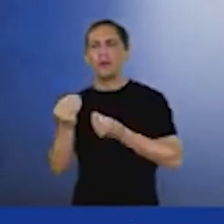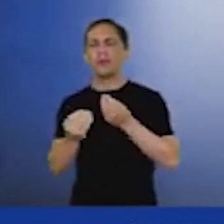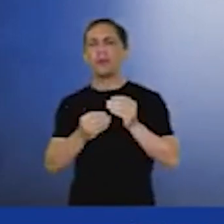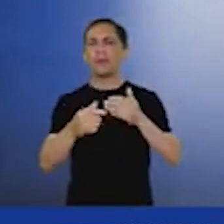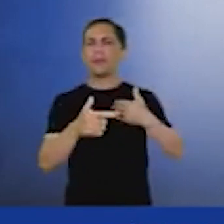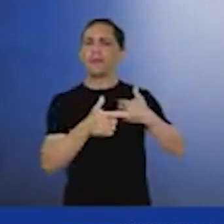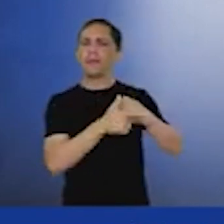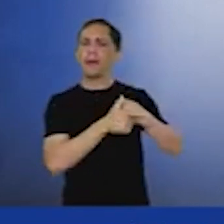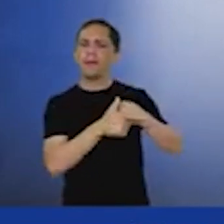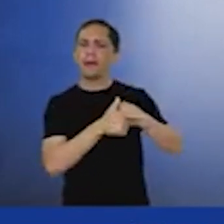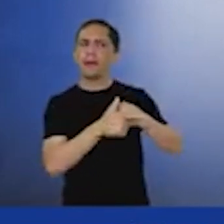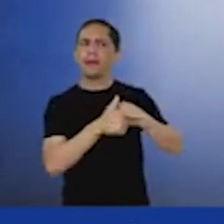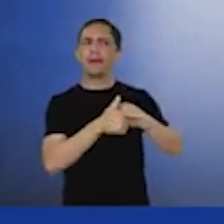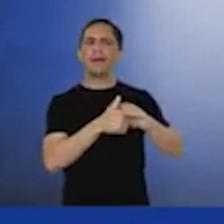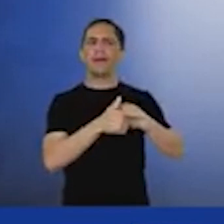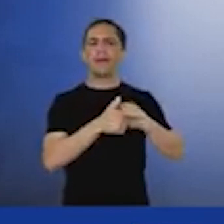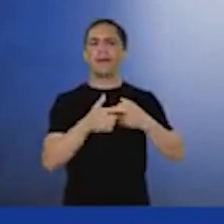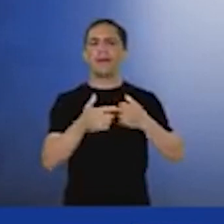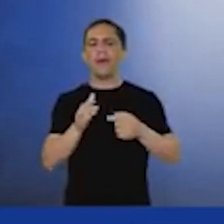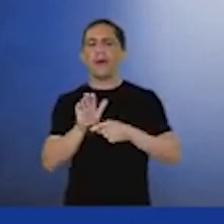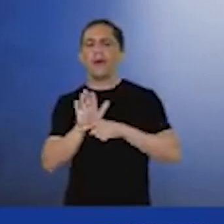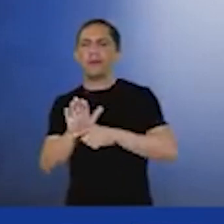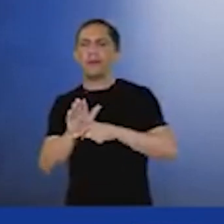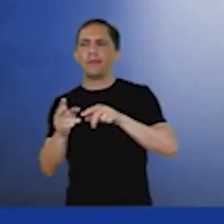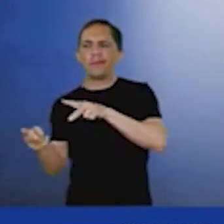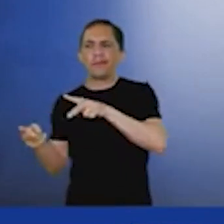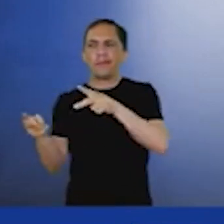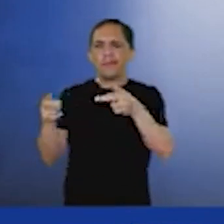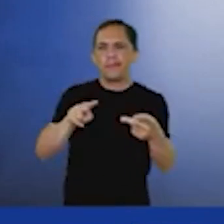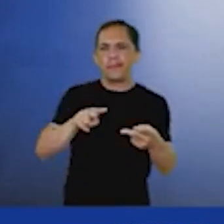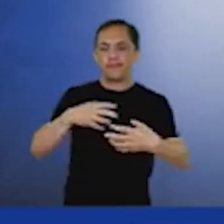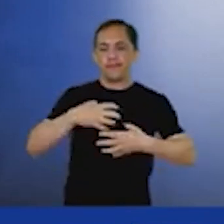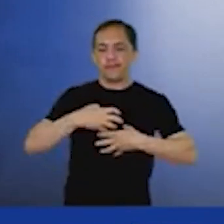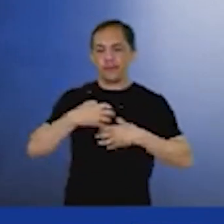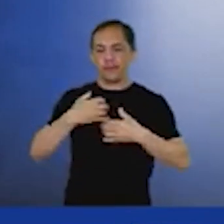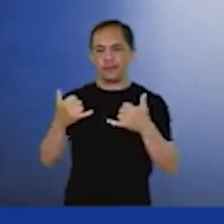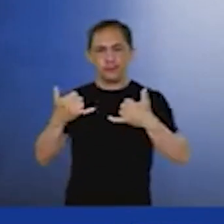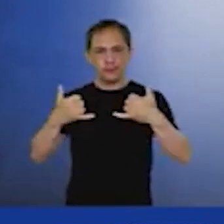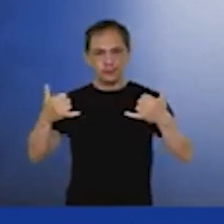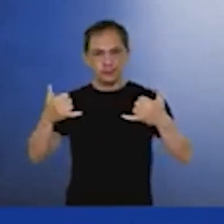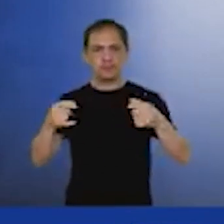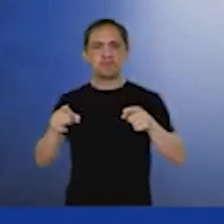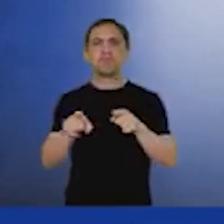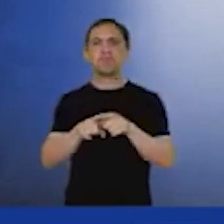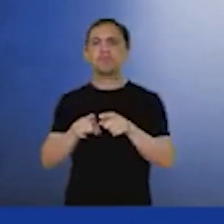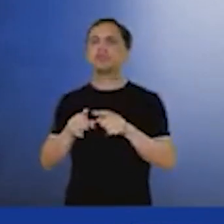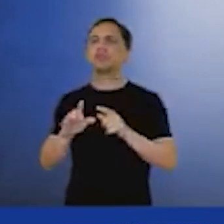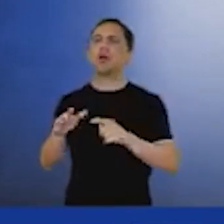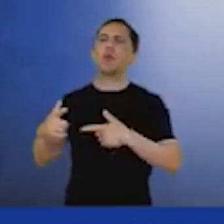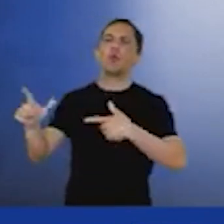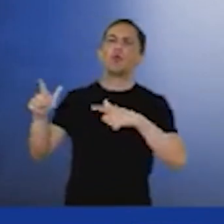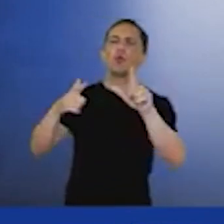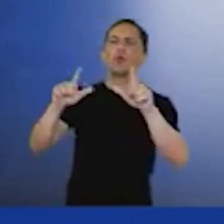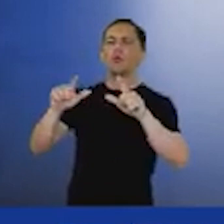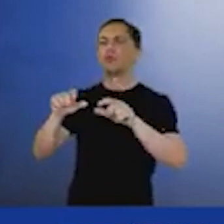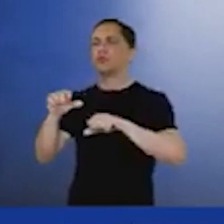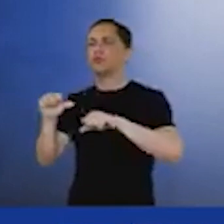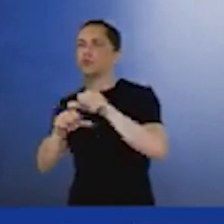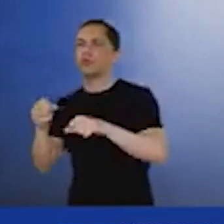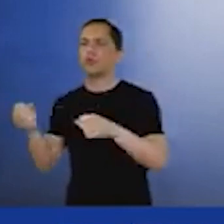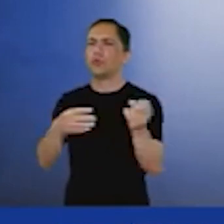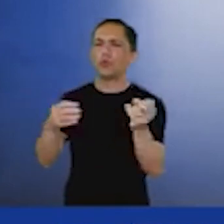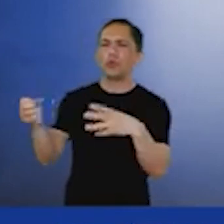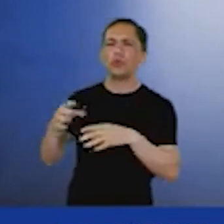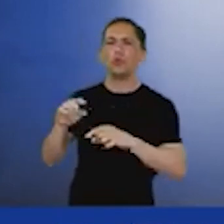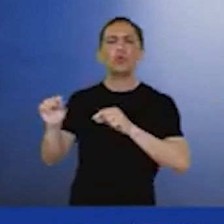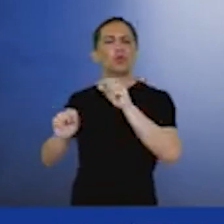nesse momento de transição energética, quais são as inovações que estão acontecendo no setor, quais são as formas